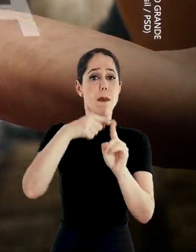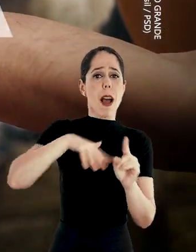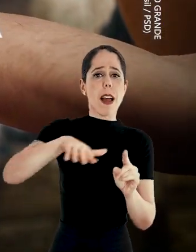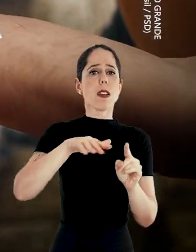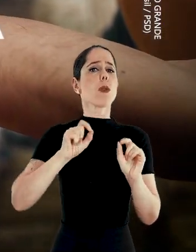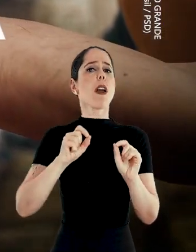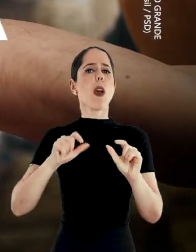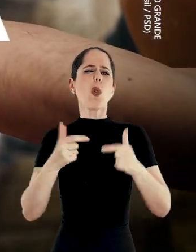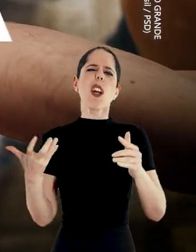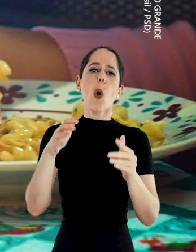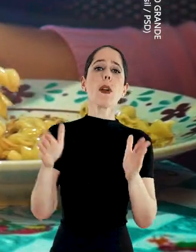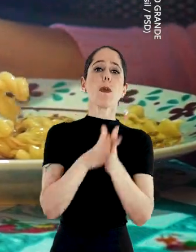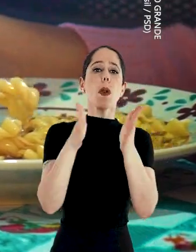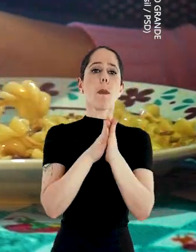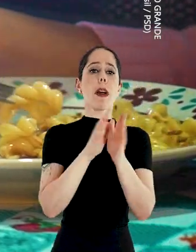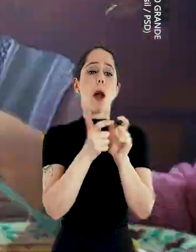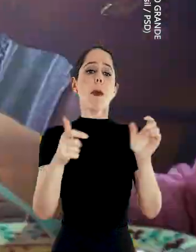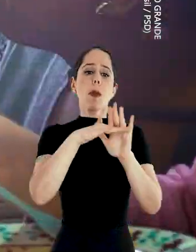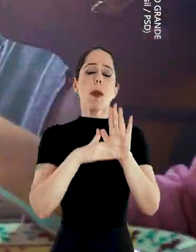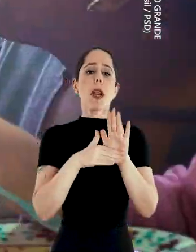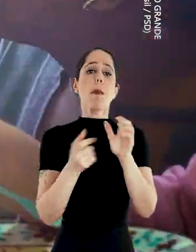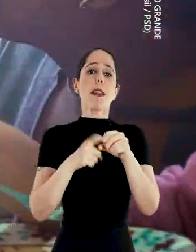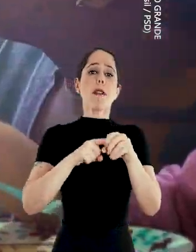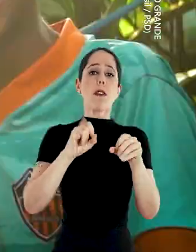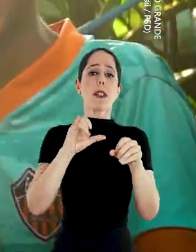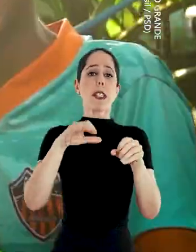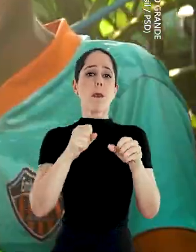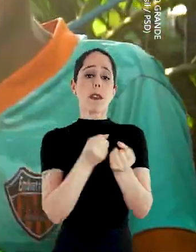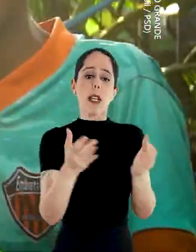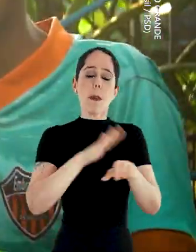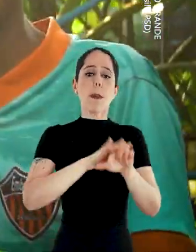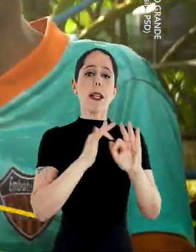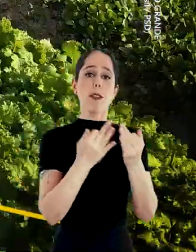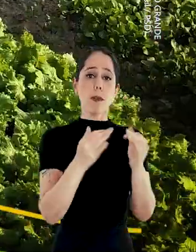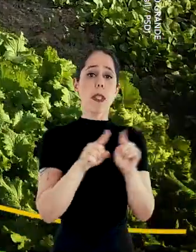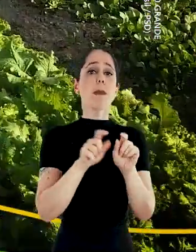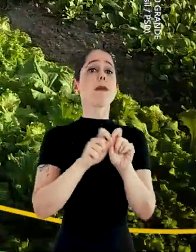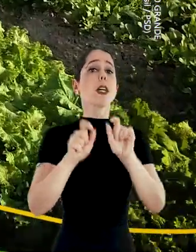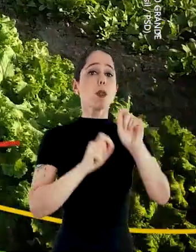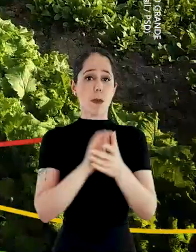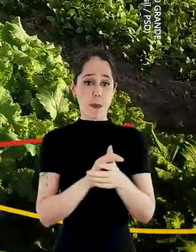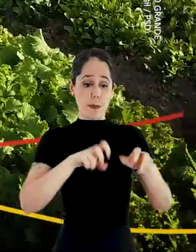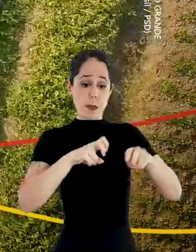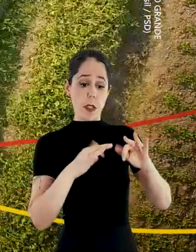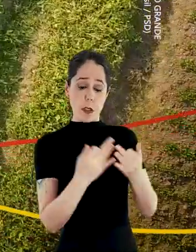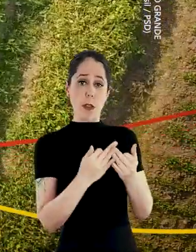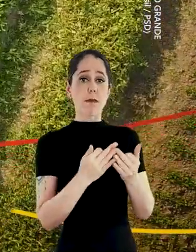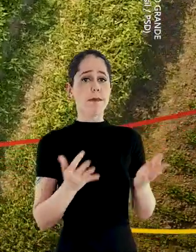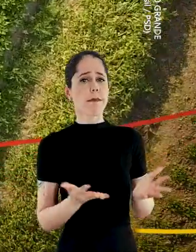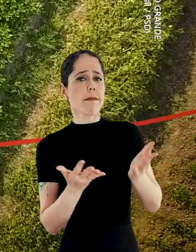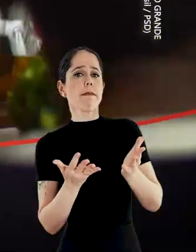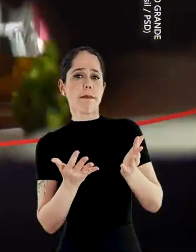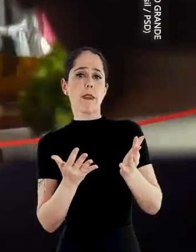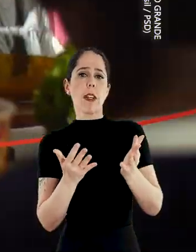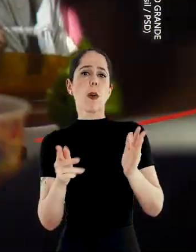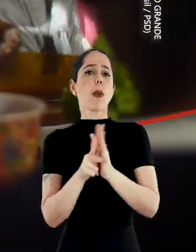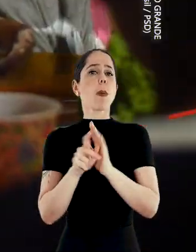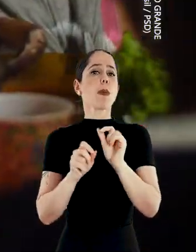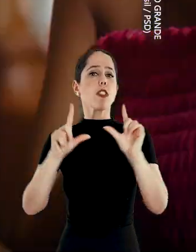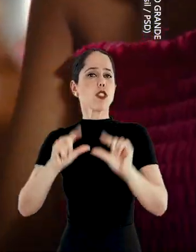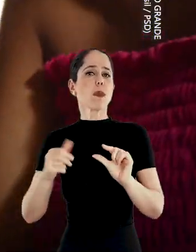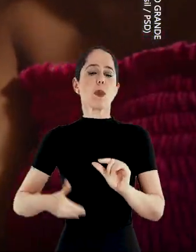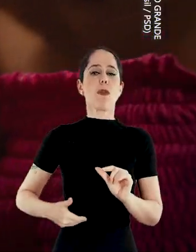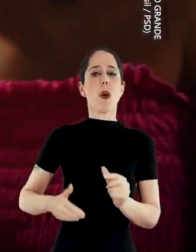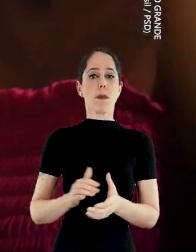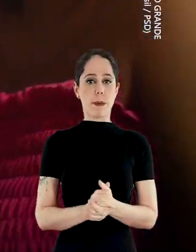mais no combate à pobreza Ampliando o devolve ICMS para mais famílias E fazendo da agricultura familiar Indutora